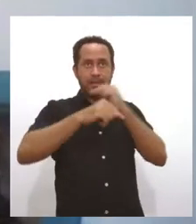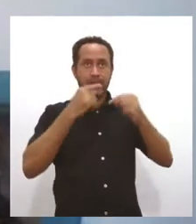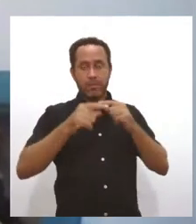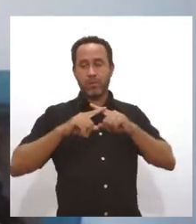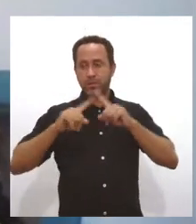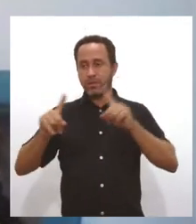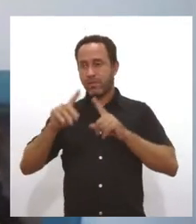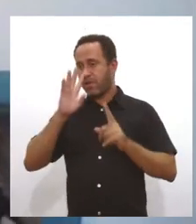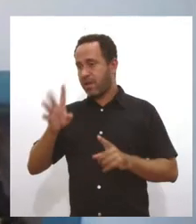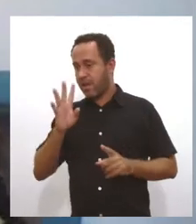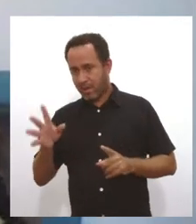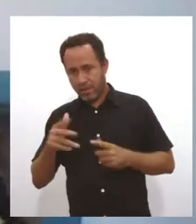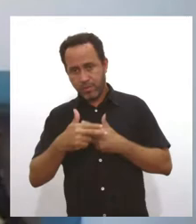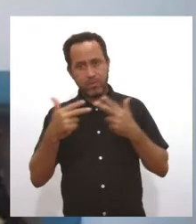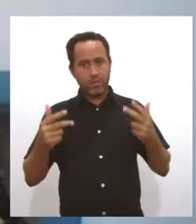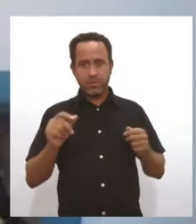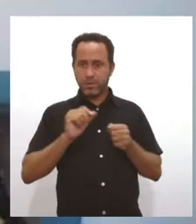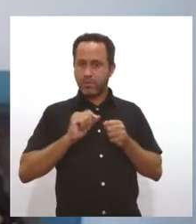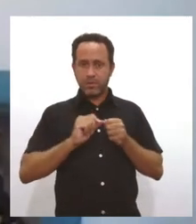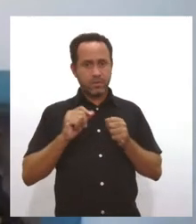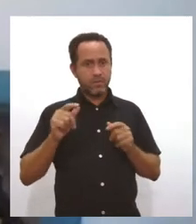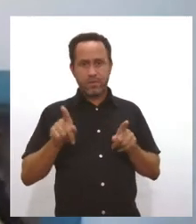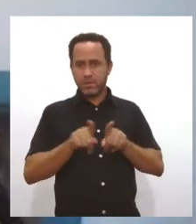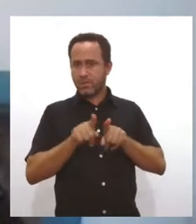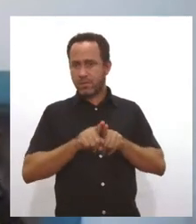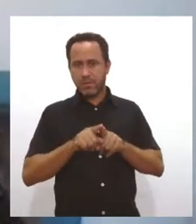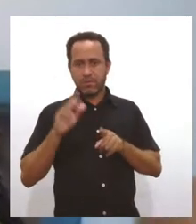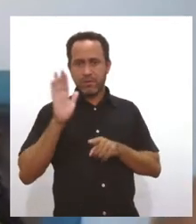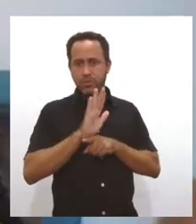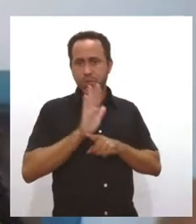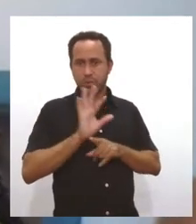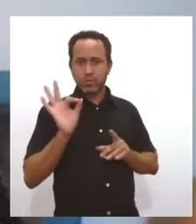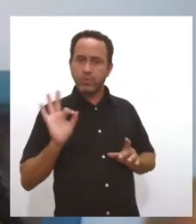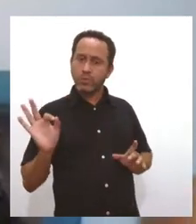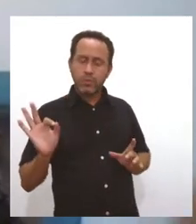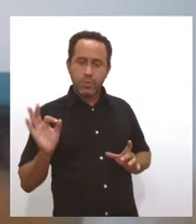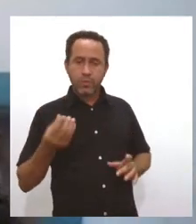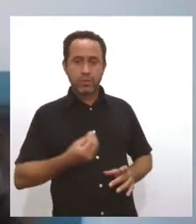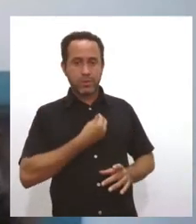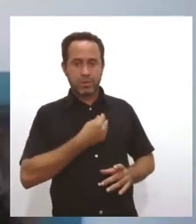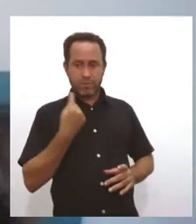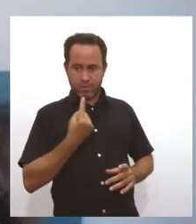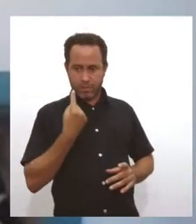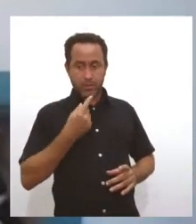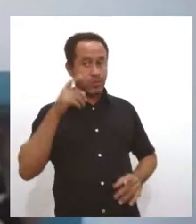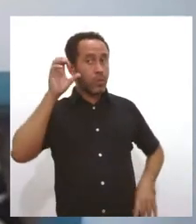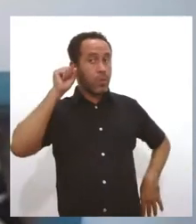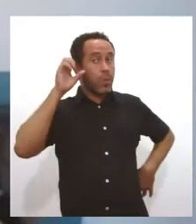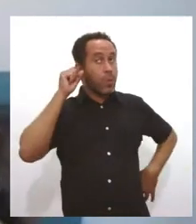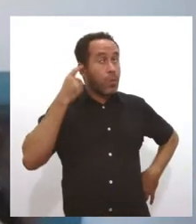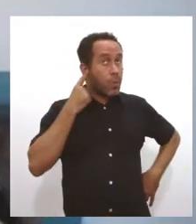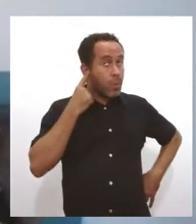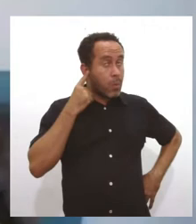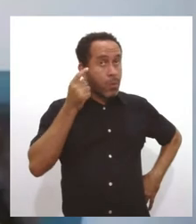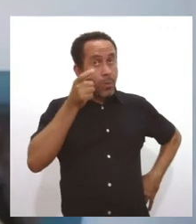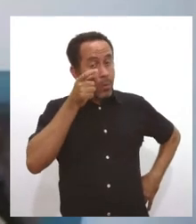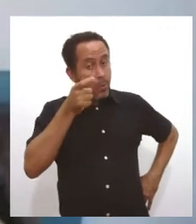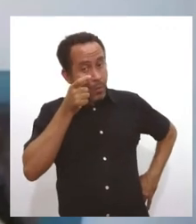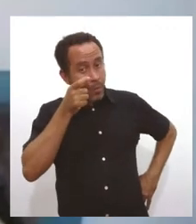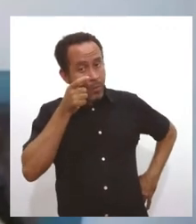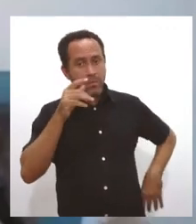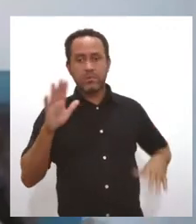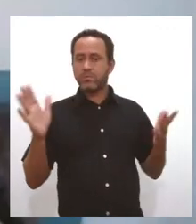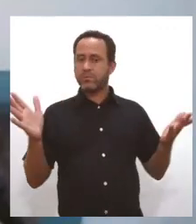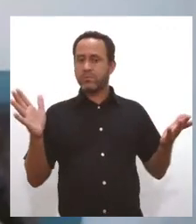reclamar de algo que você não participou, né? Então, você está na vida só como um ouvinte, né? Deixa a vida me levar.